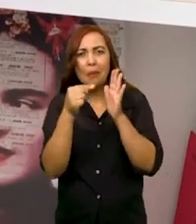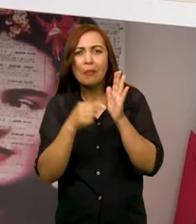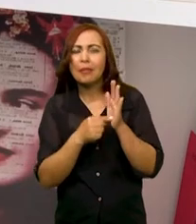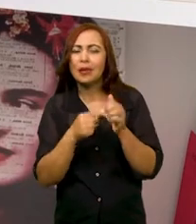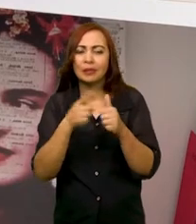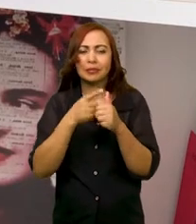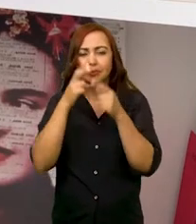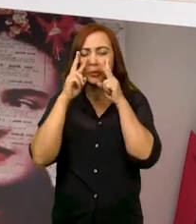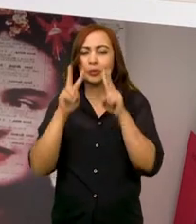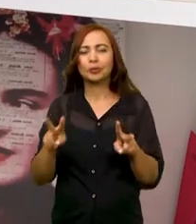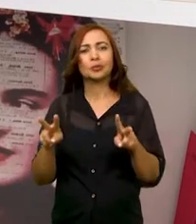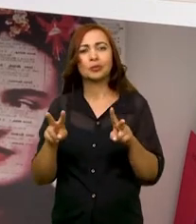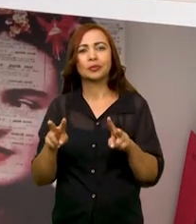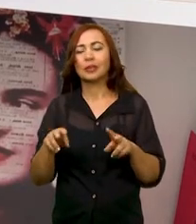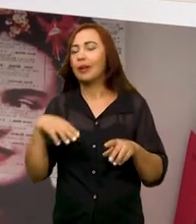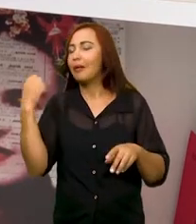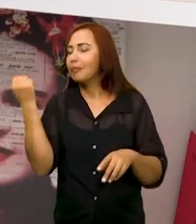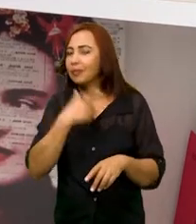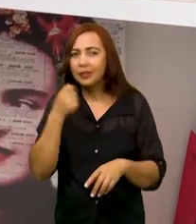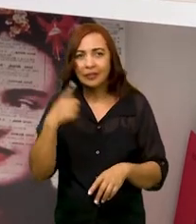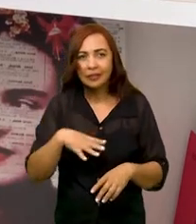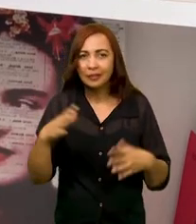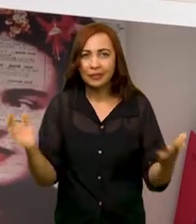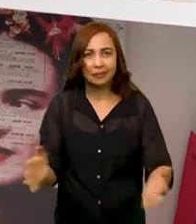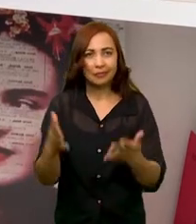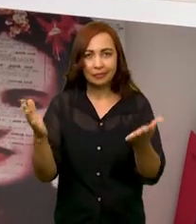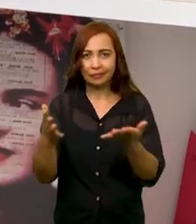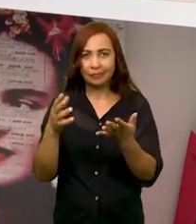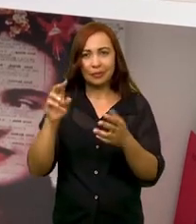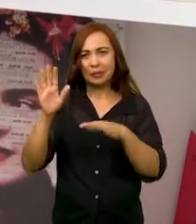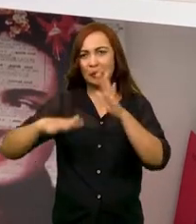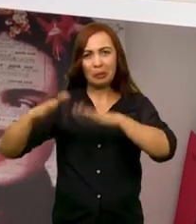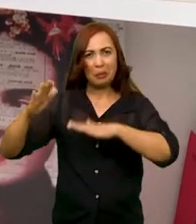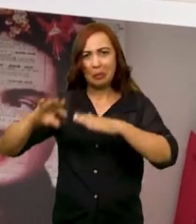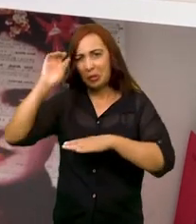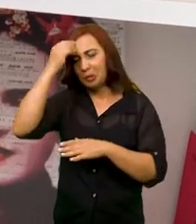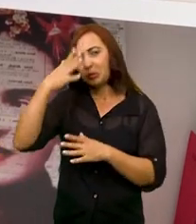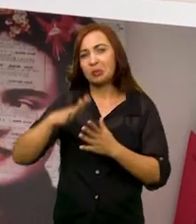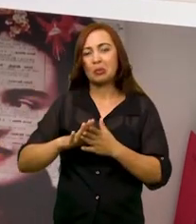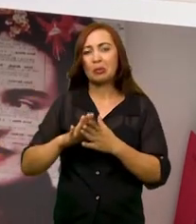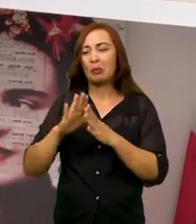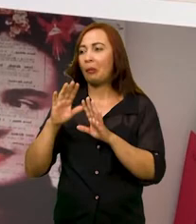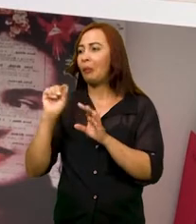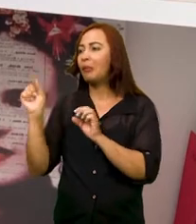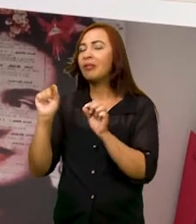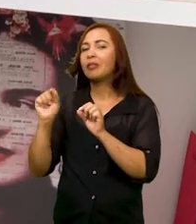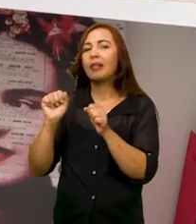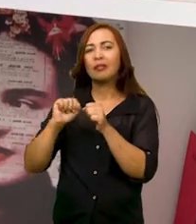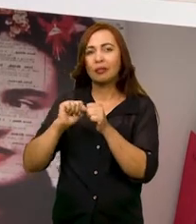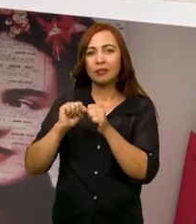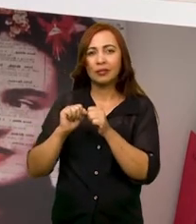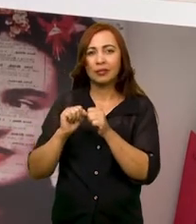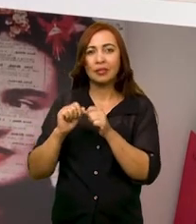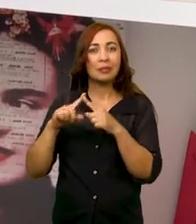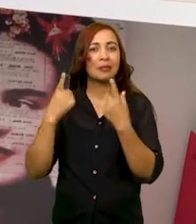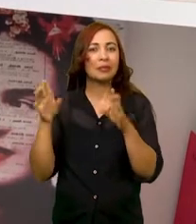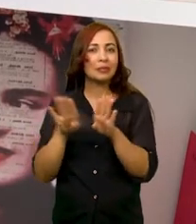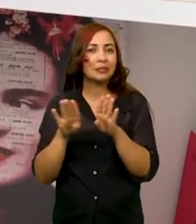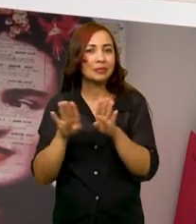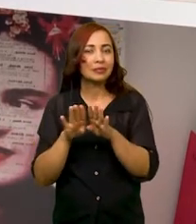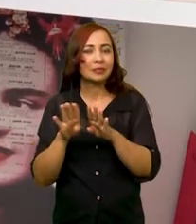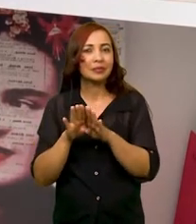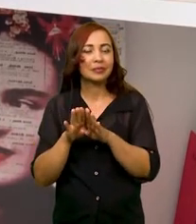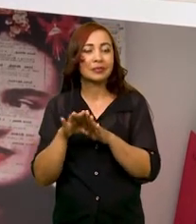efeito de humor produzido por ele depende não apenas da suposta intenção de quem o produziu, mas